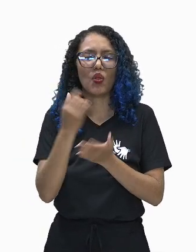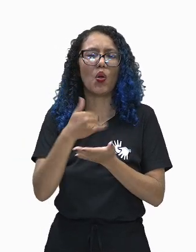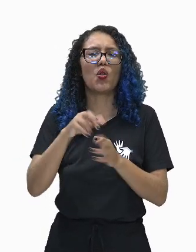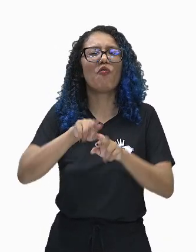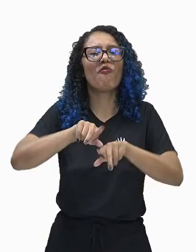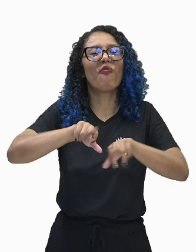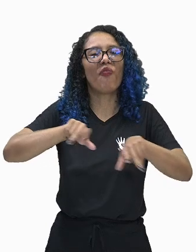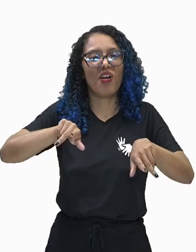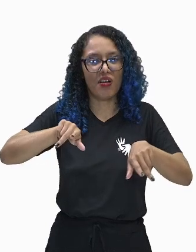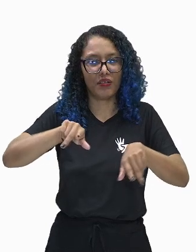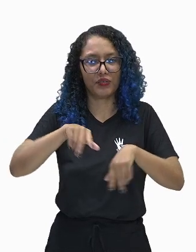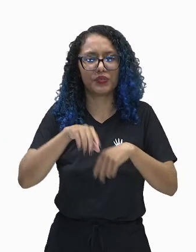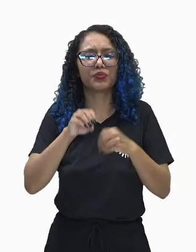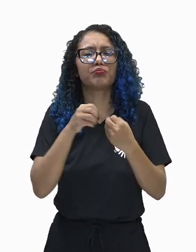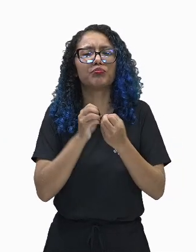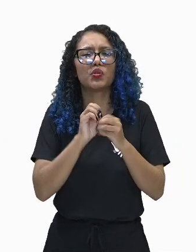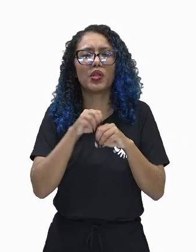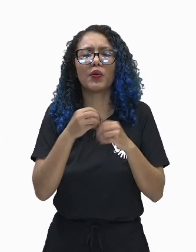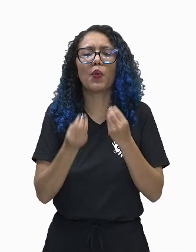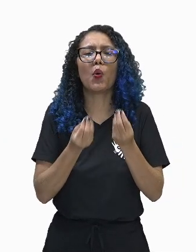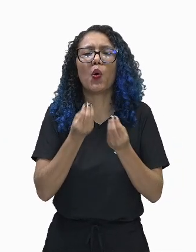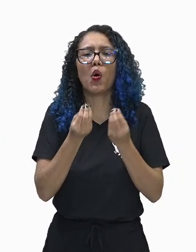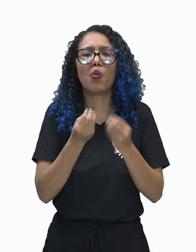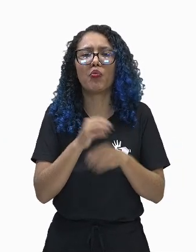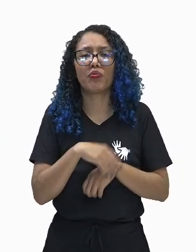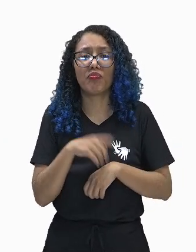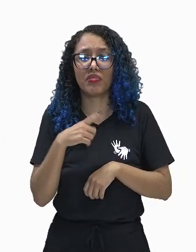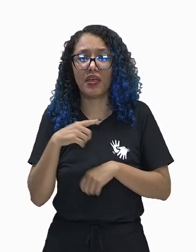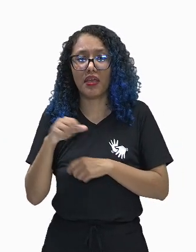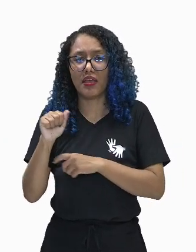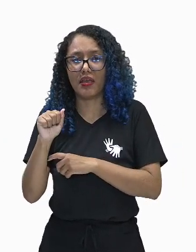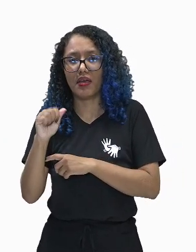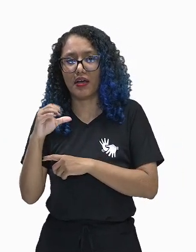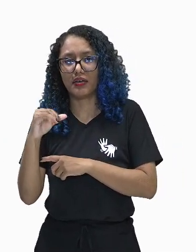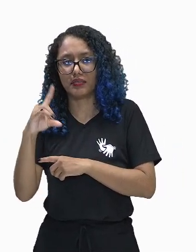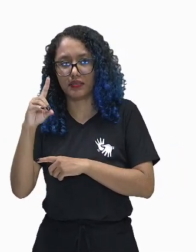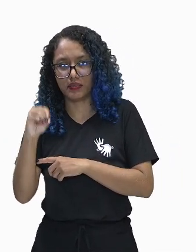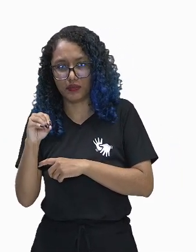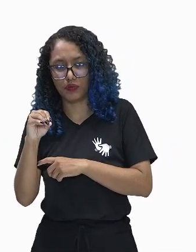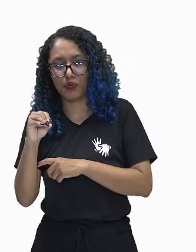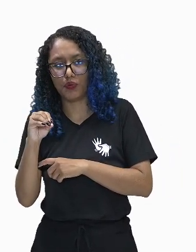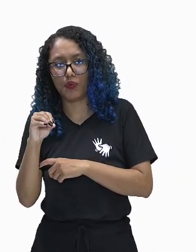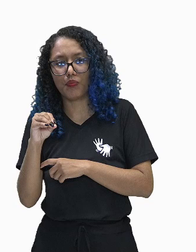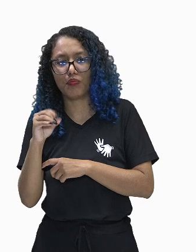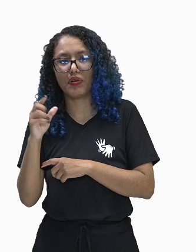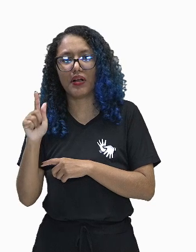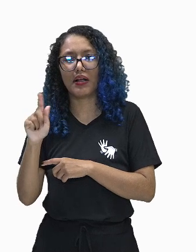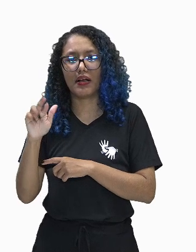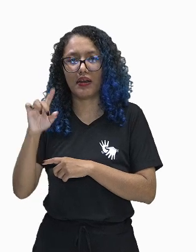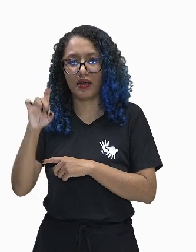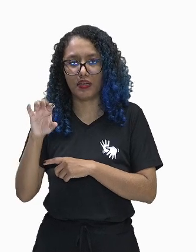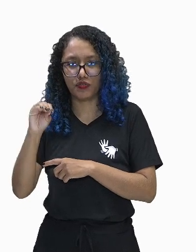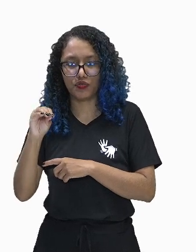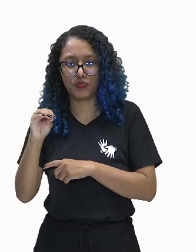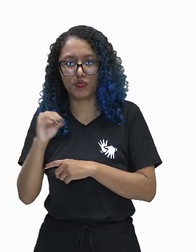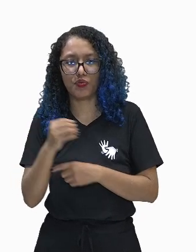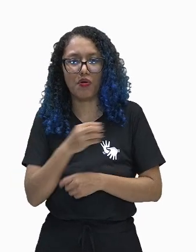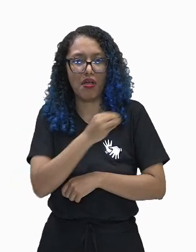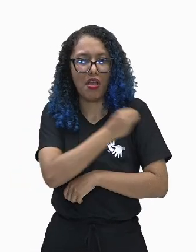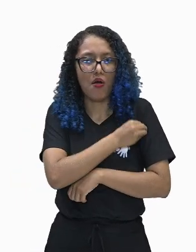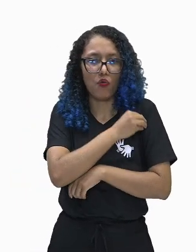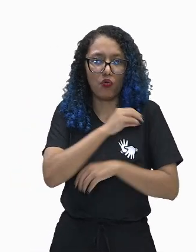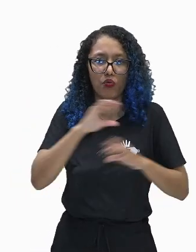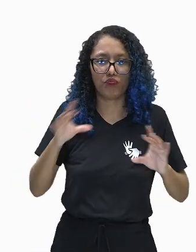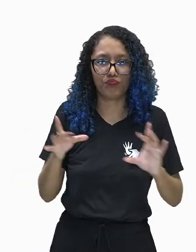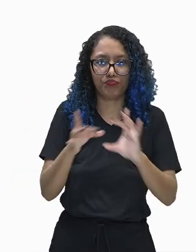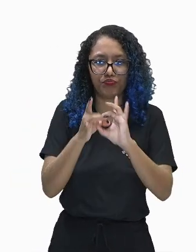moléculas formadas a partir da associação entre ácido graxo e álcool, que é o glicerol.